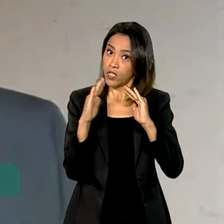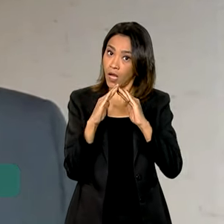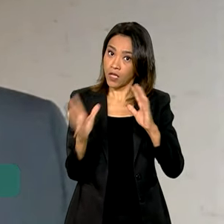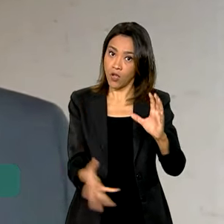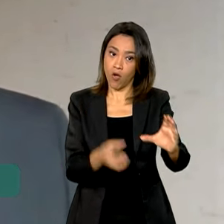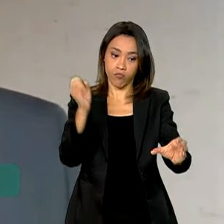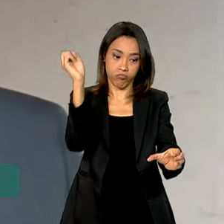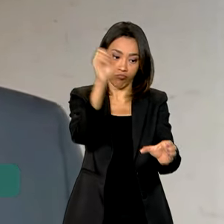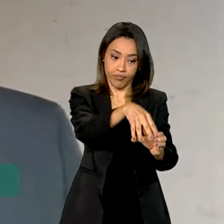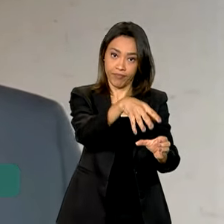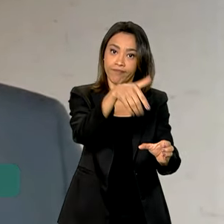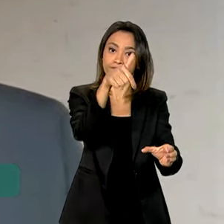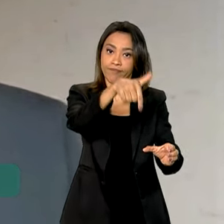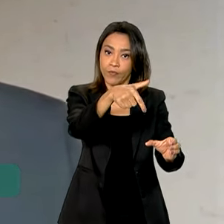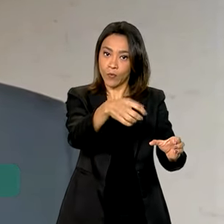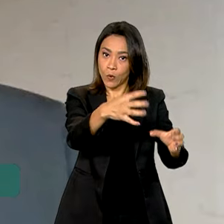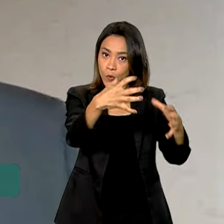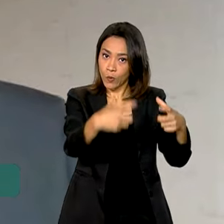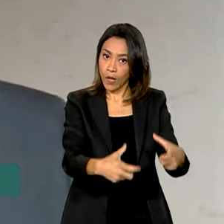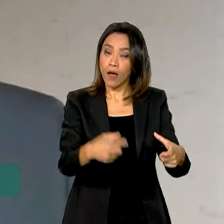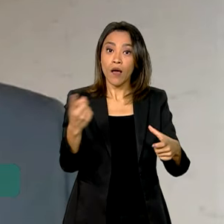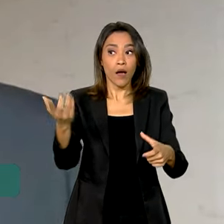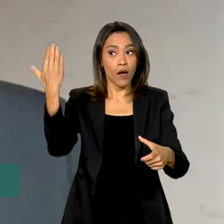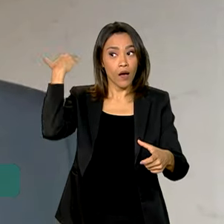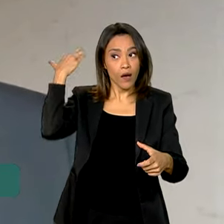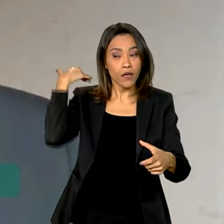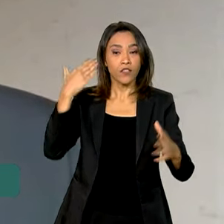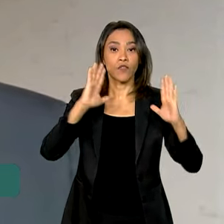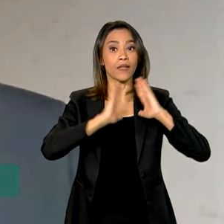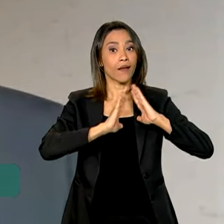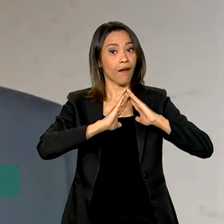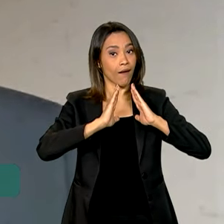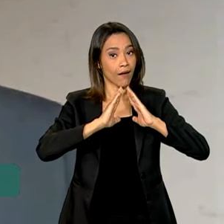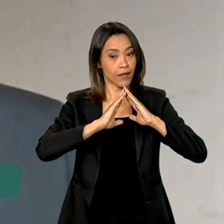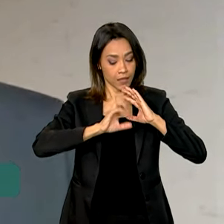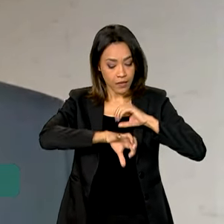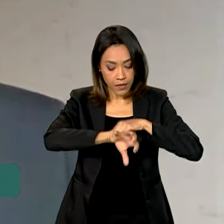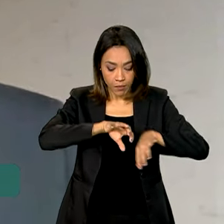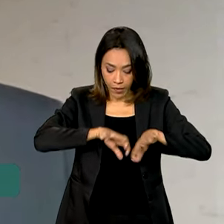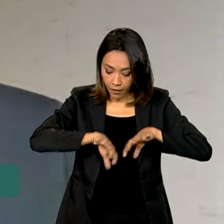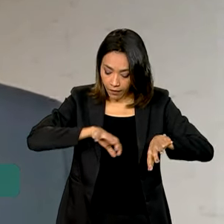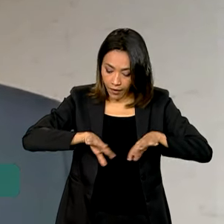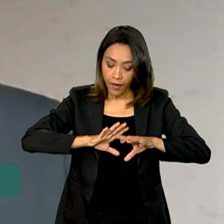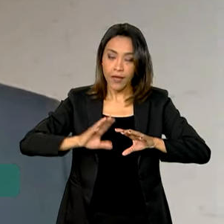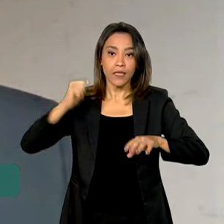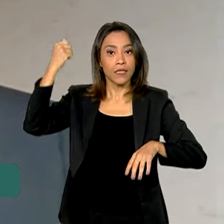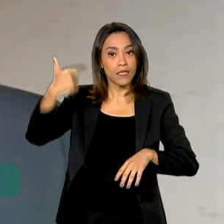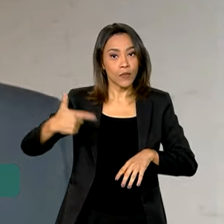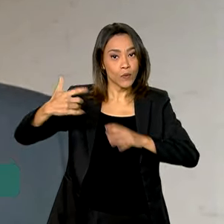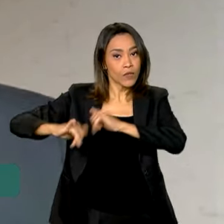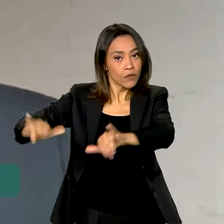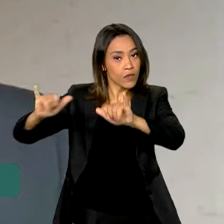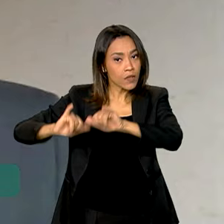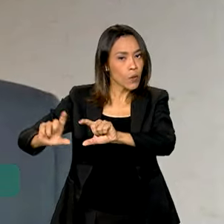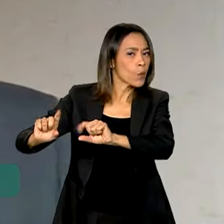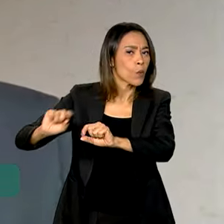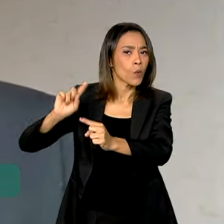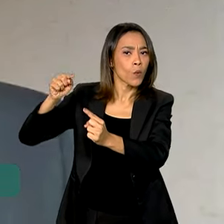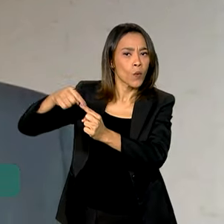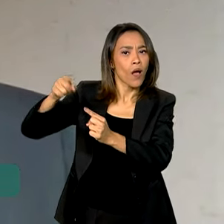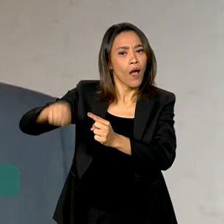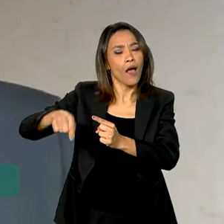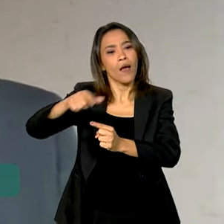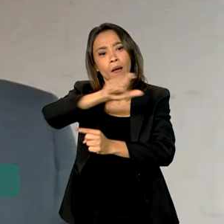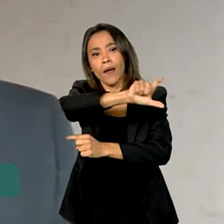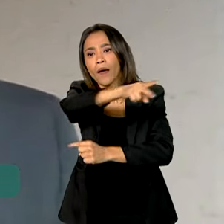parte da campanha foi focada muito na residência das pessoas, na separação para a coleta seletiva. E essa segunda fase também é quando o